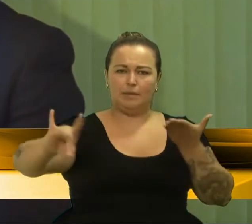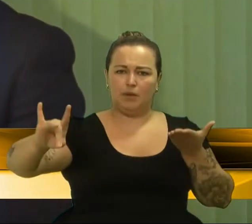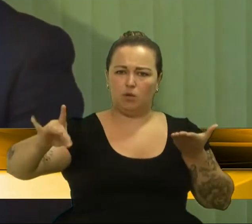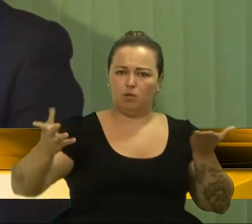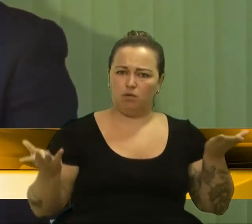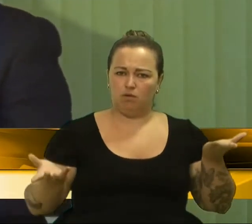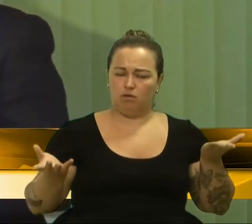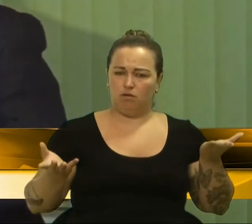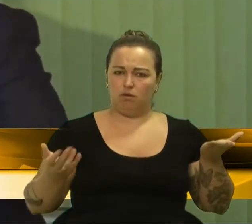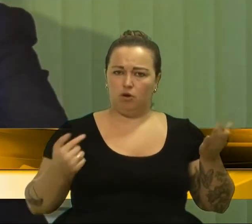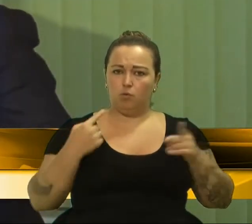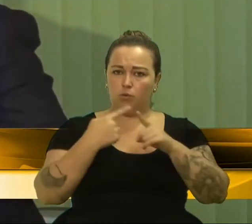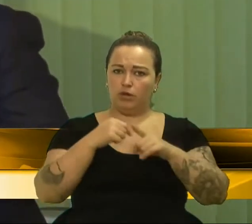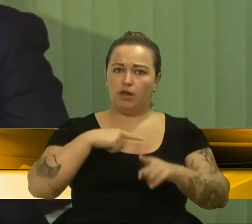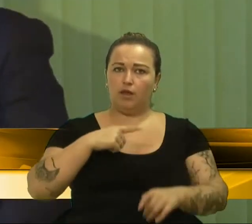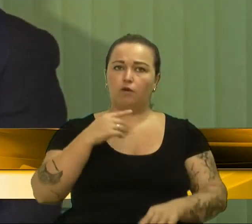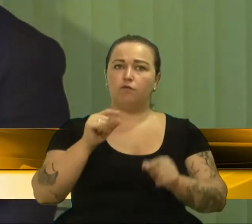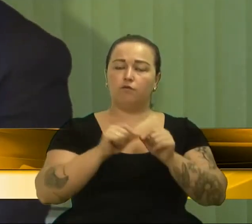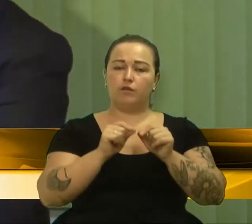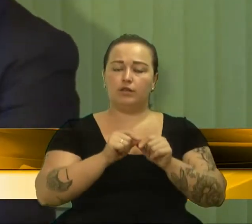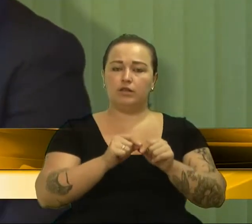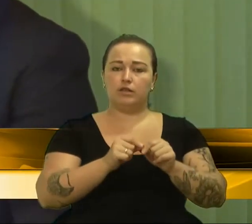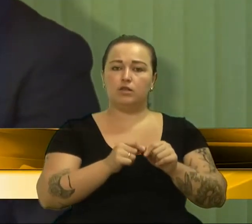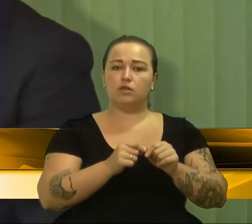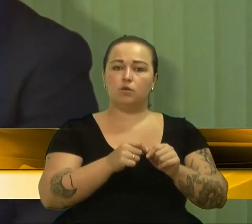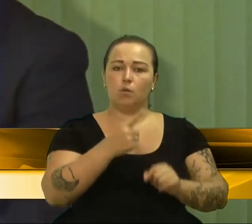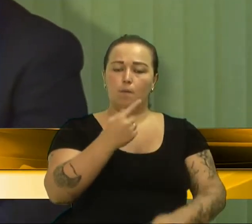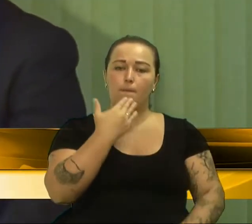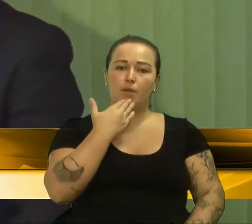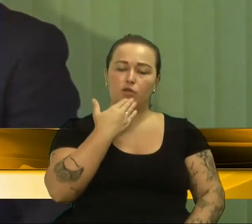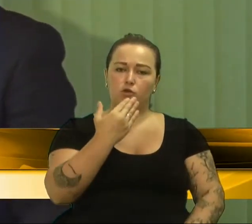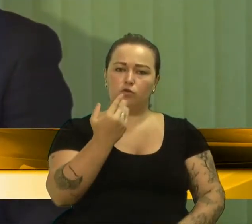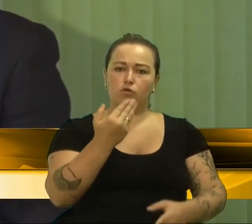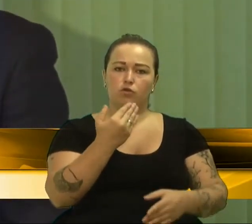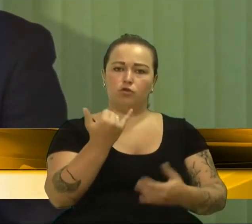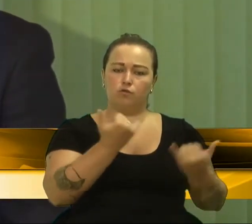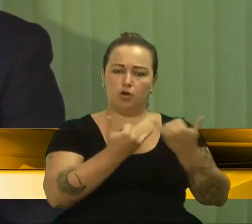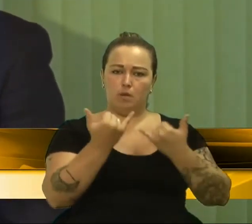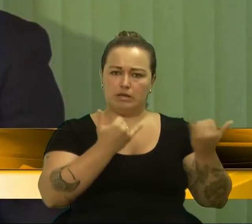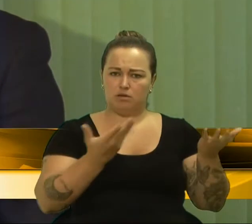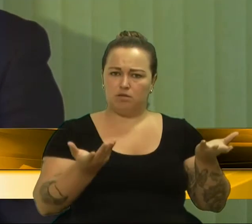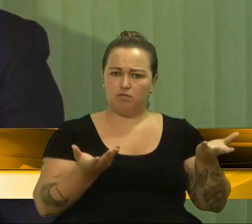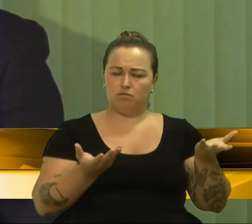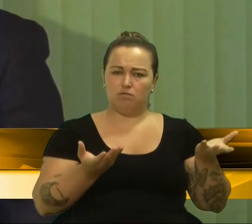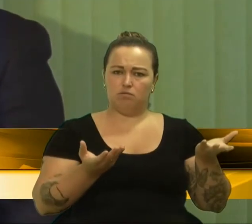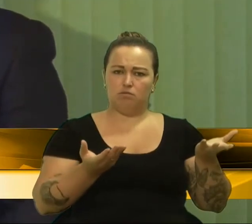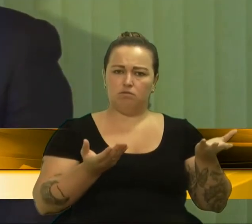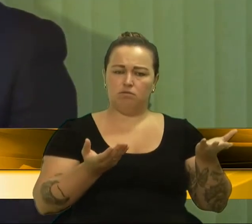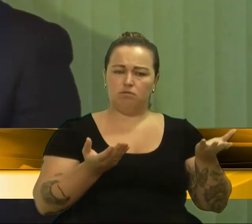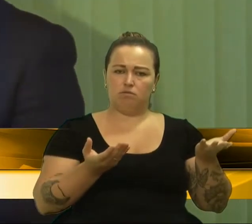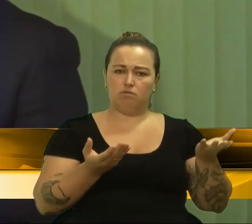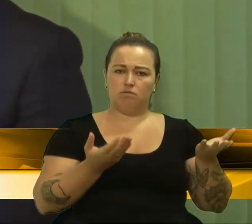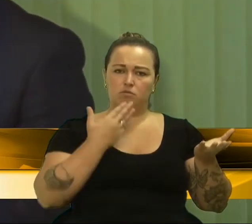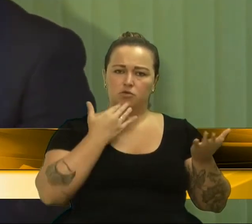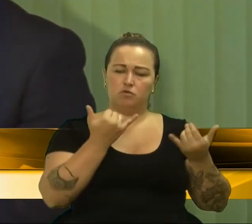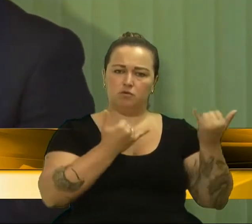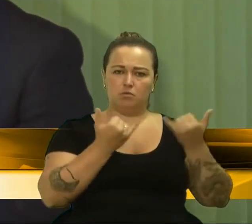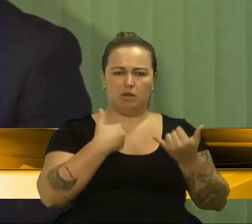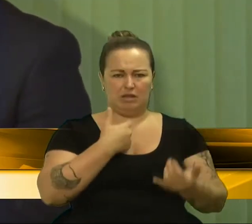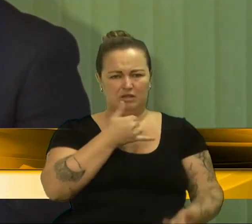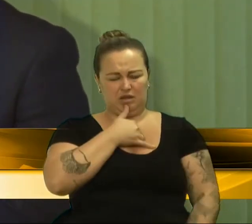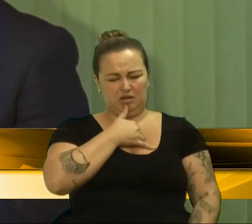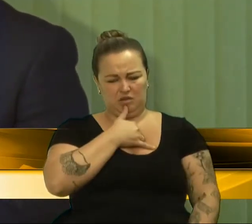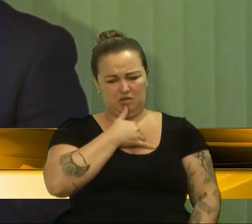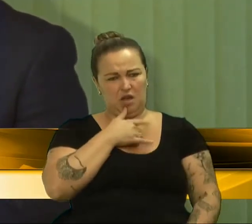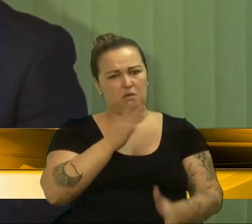informações. Um, inclusive, por um erro de comunicação, está hoje na pauta aqui, não deveria estar na pauta hoje. Então, eu lamento isso.